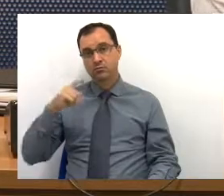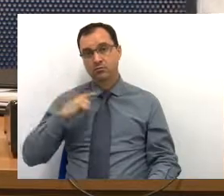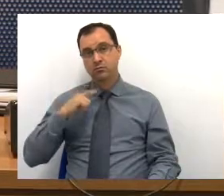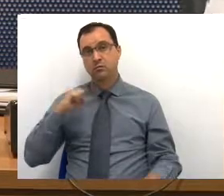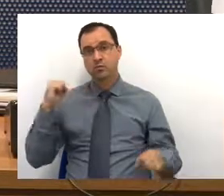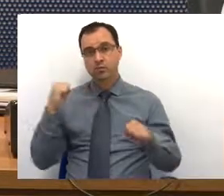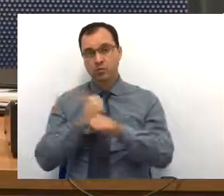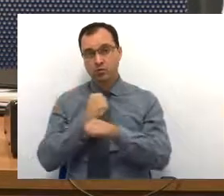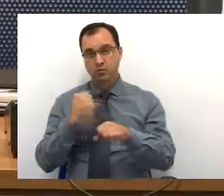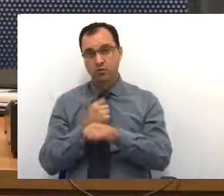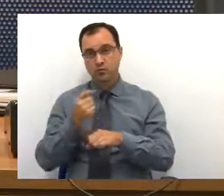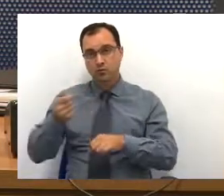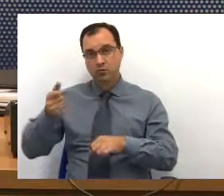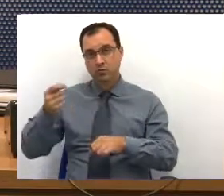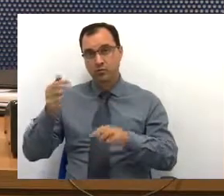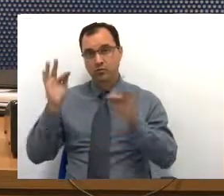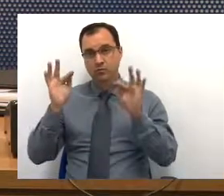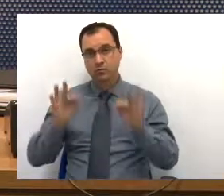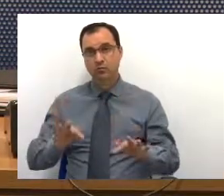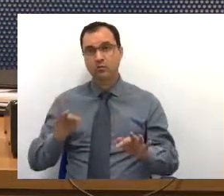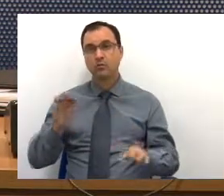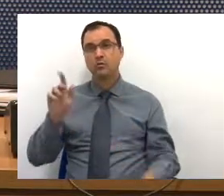concluídas pela Proguaru.